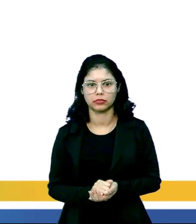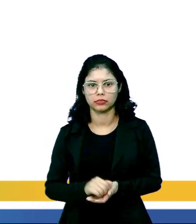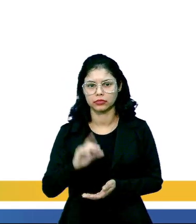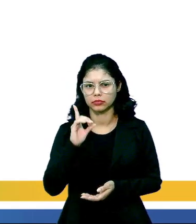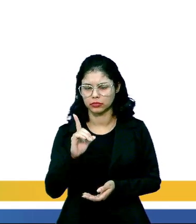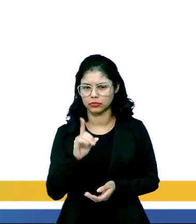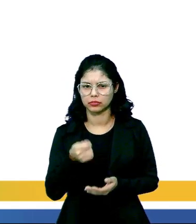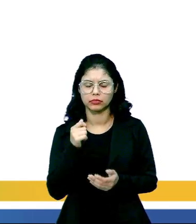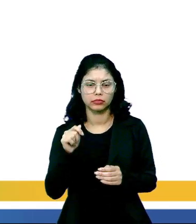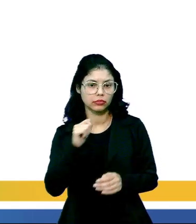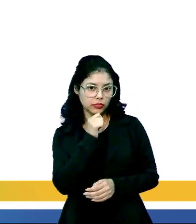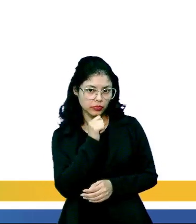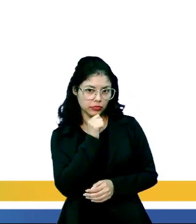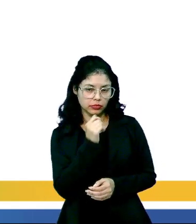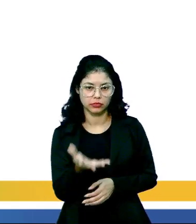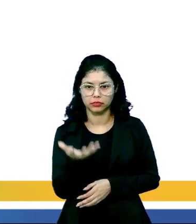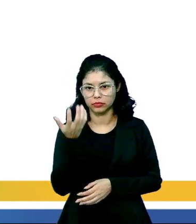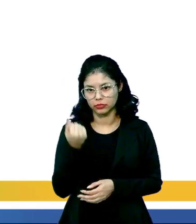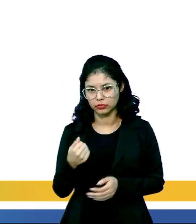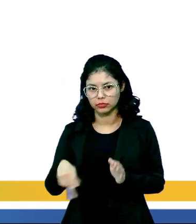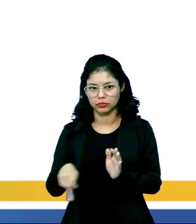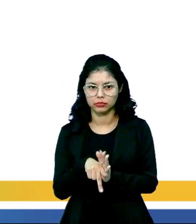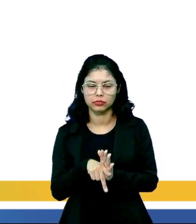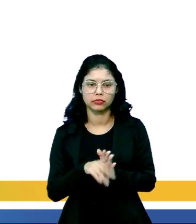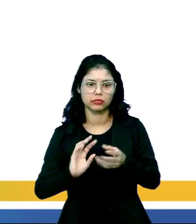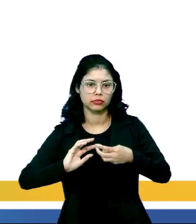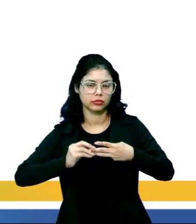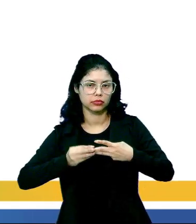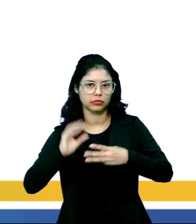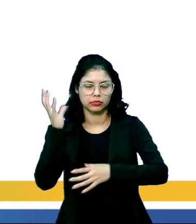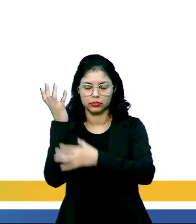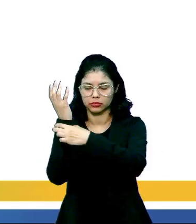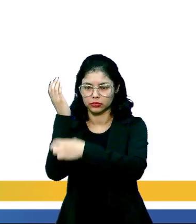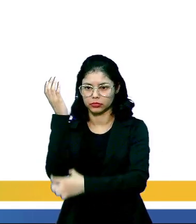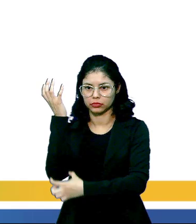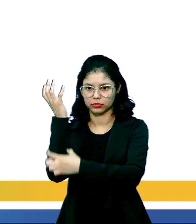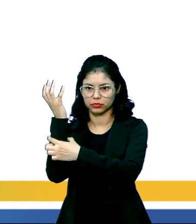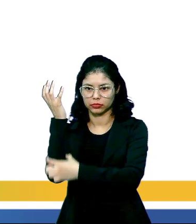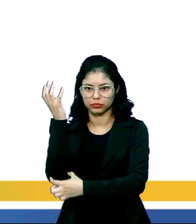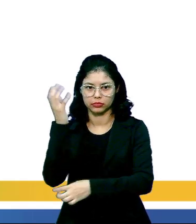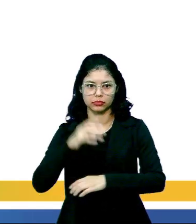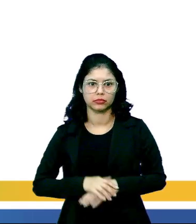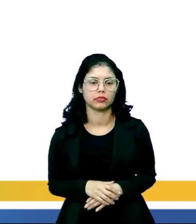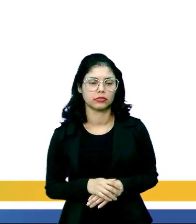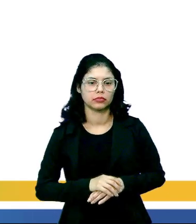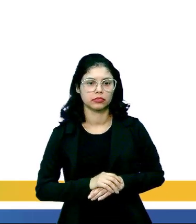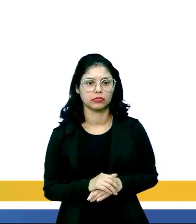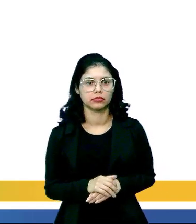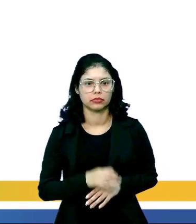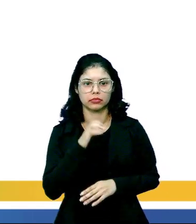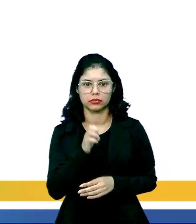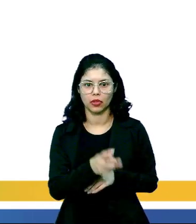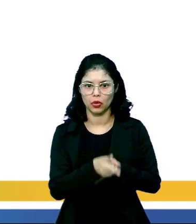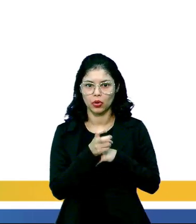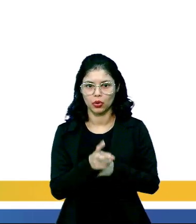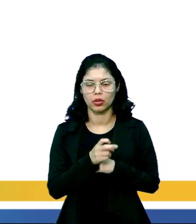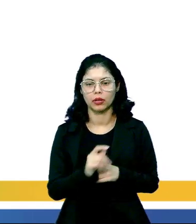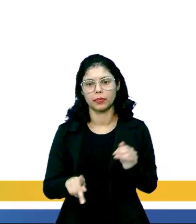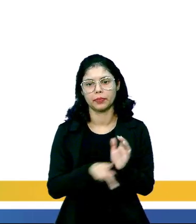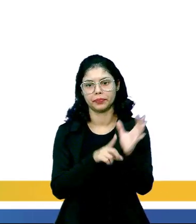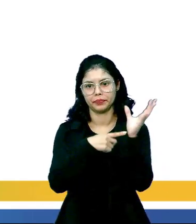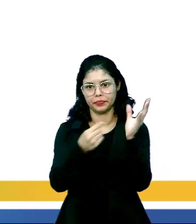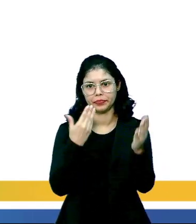a existência de receptores específicos da membrana das células do caule. Alternativa E, a